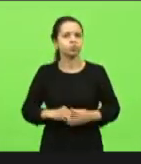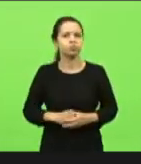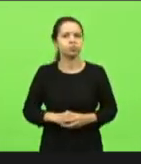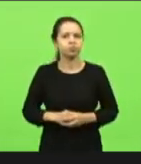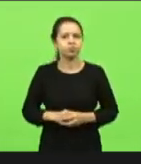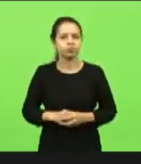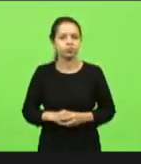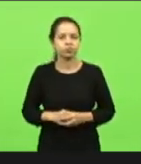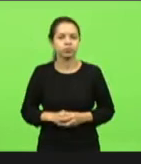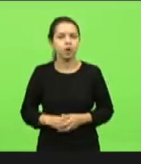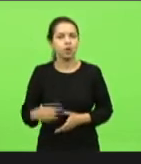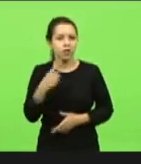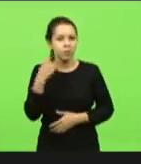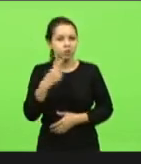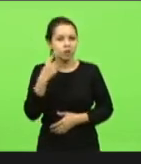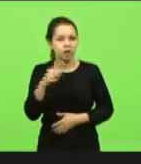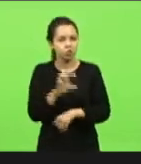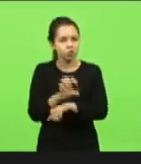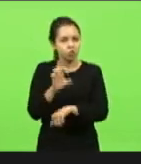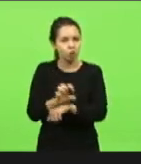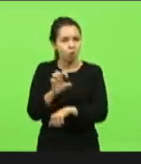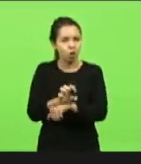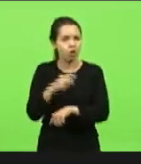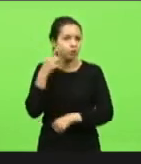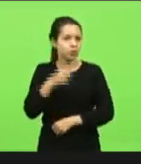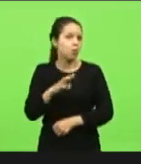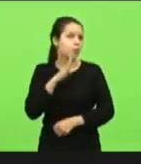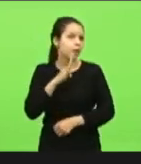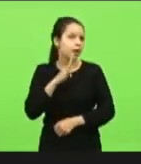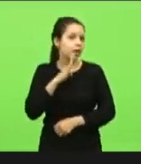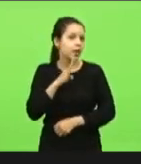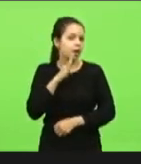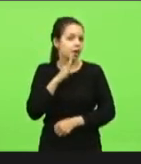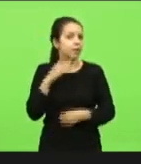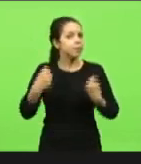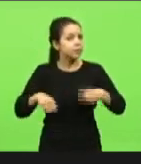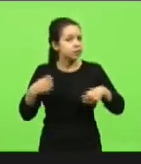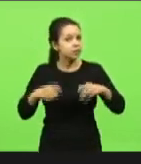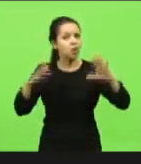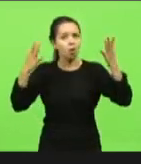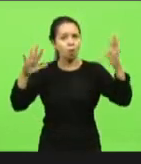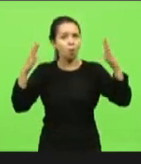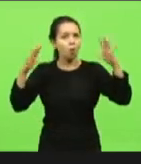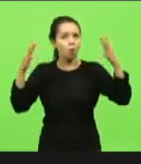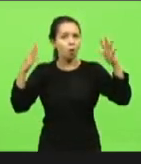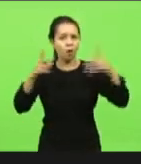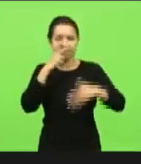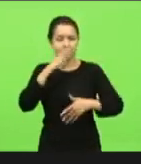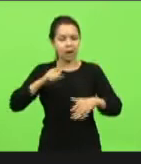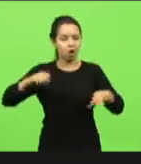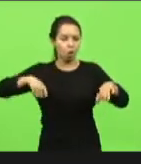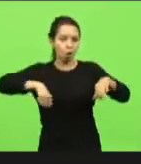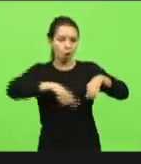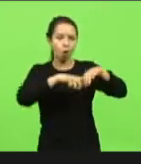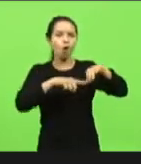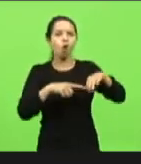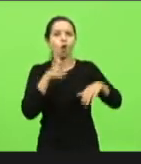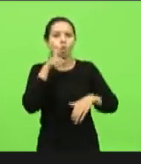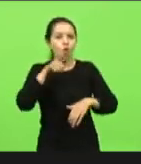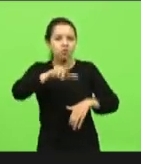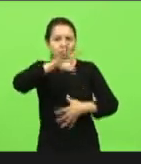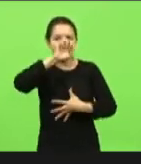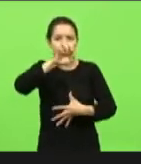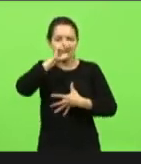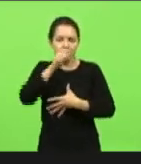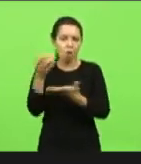um deputado estadual deputado Oberlanda ele tem que comemorar como se tivesse feito um gol quando consegue um respirador para o hospital